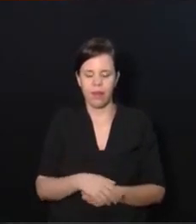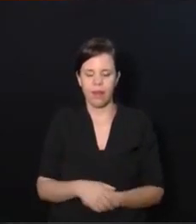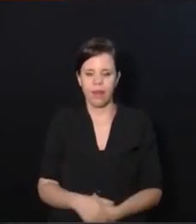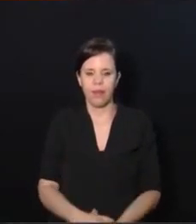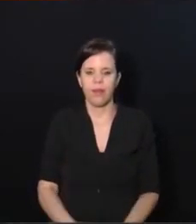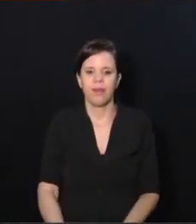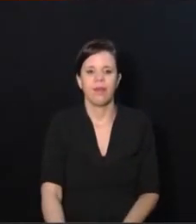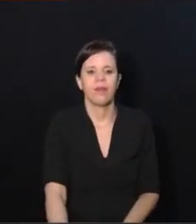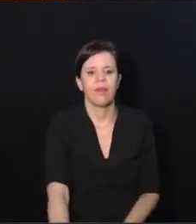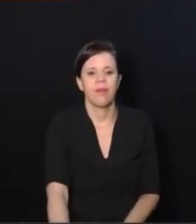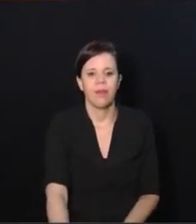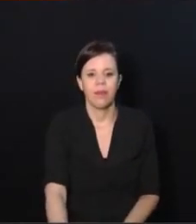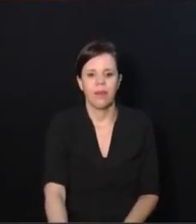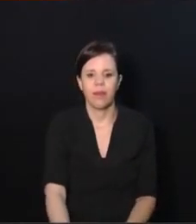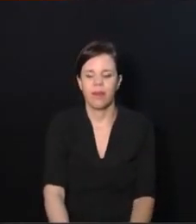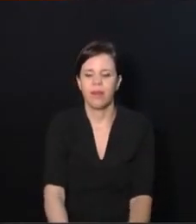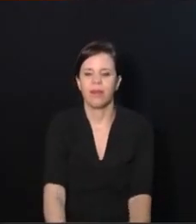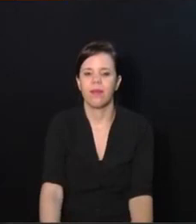ficar sem conteúdo.